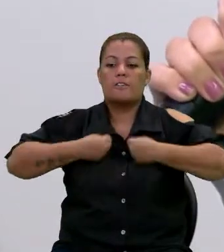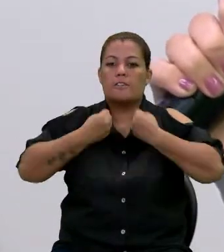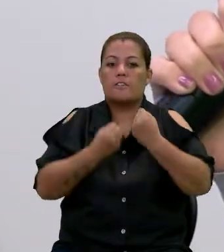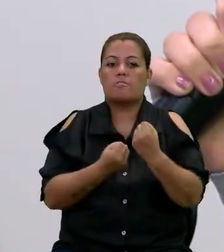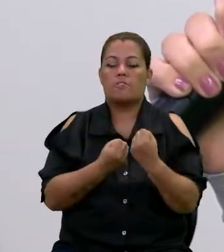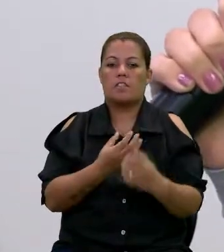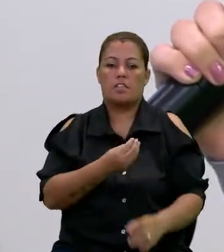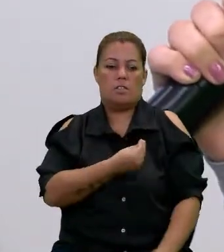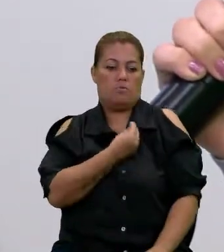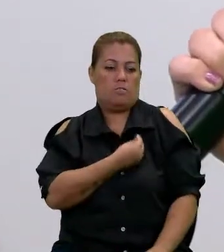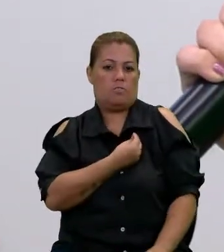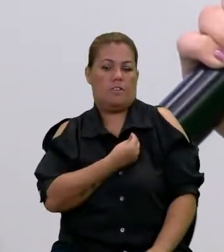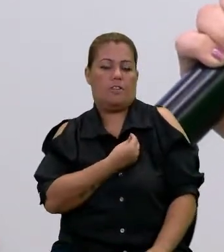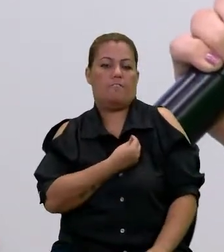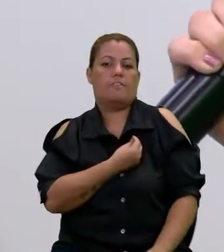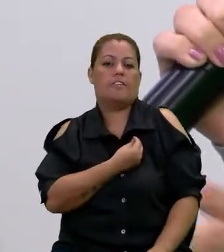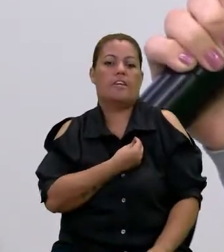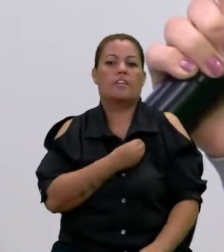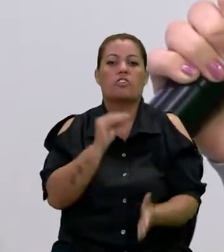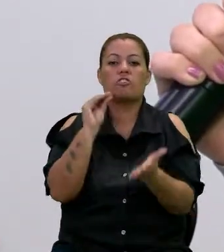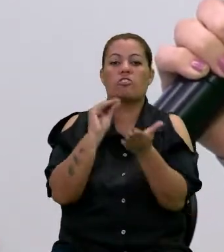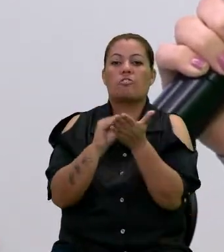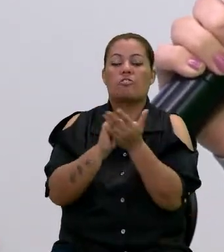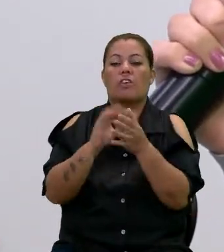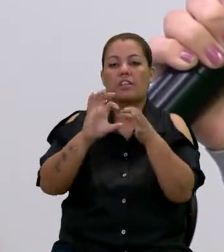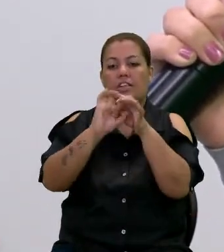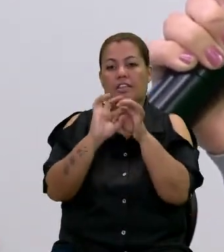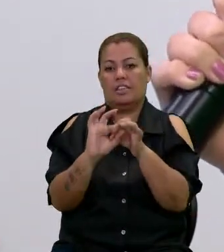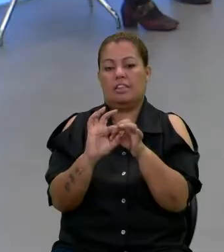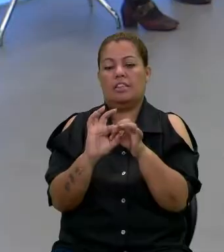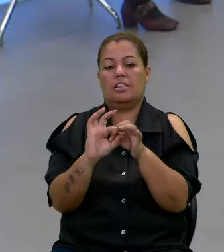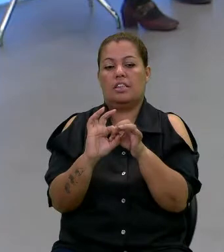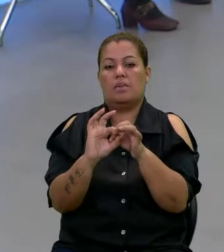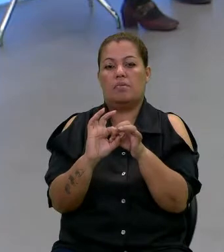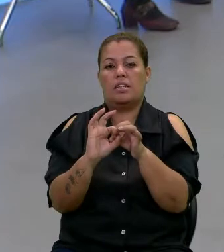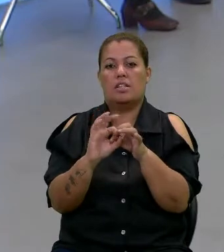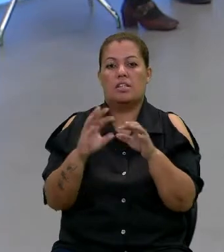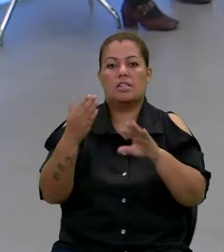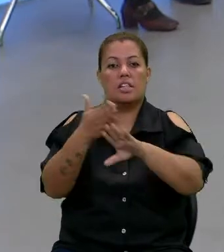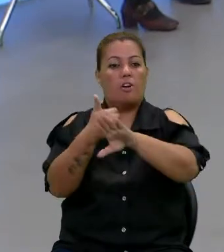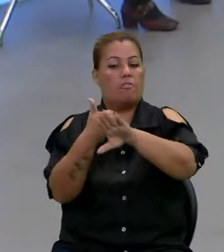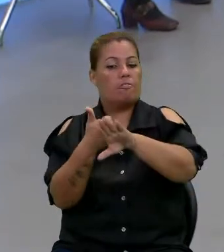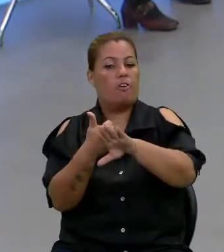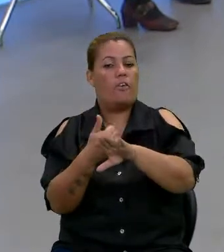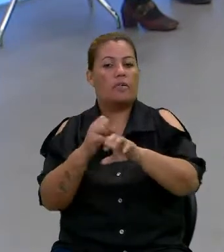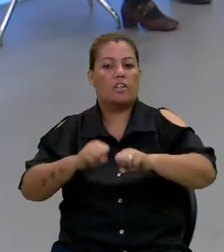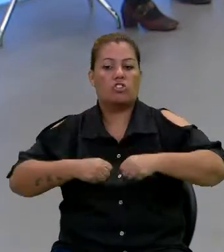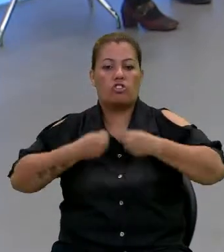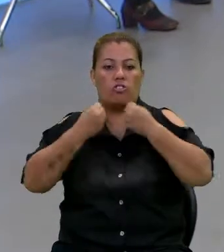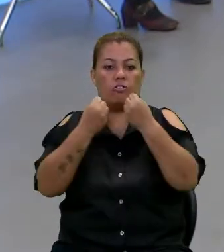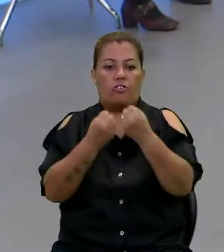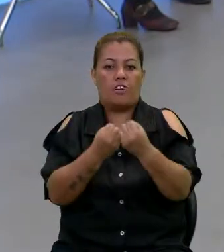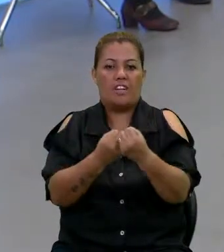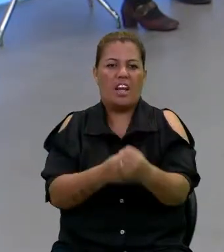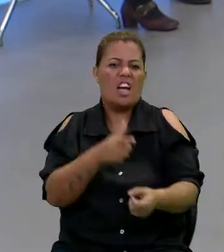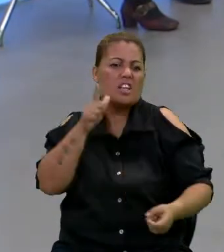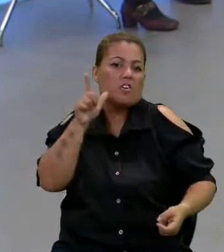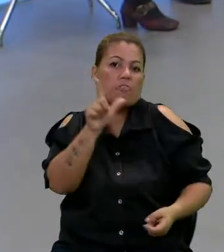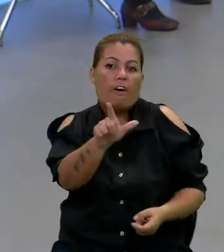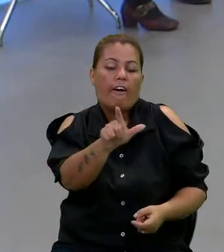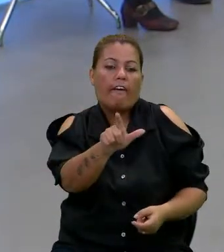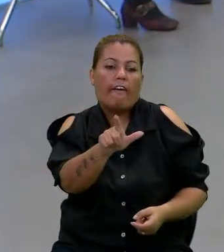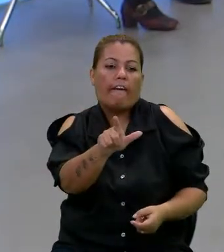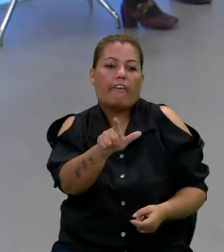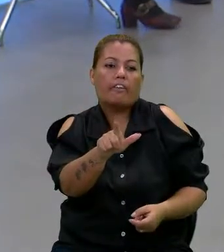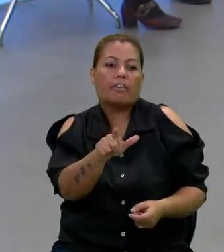enfrentar a vida. E aí que a gente sente falta dessa parceria externa, porque a gente fortalece, encoraja e o paciente vai.